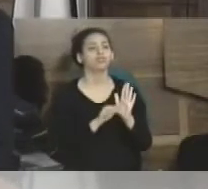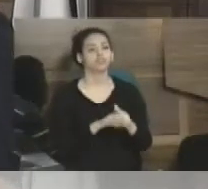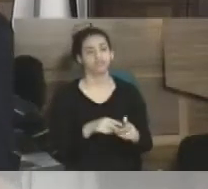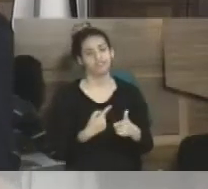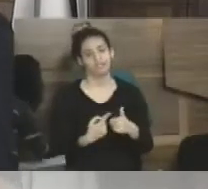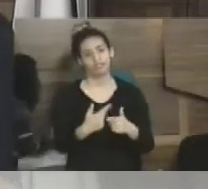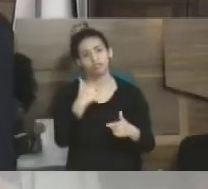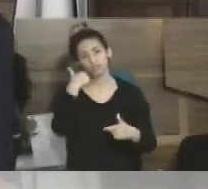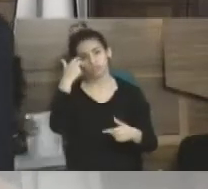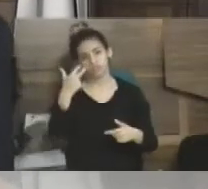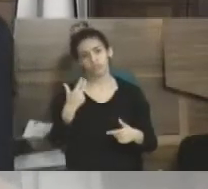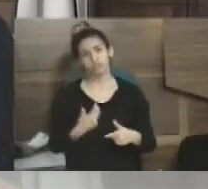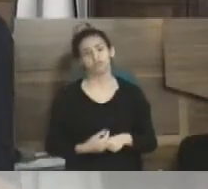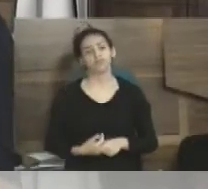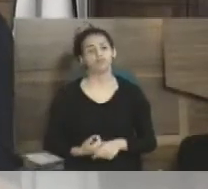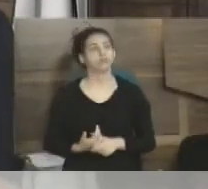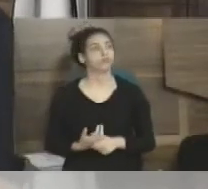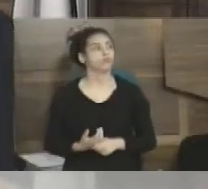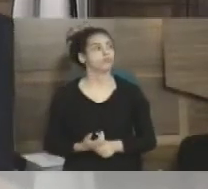está uma vergonha para a Angra.